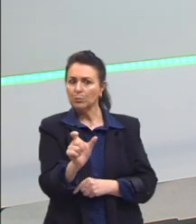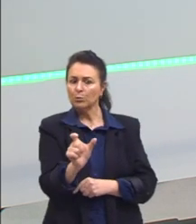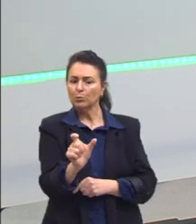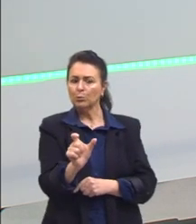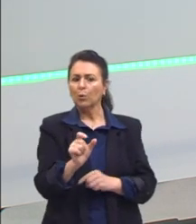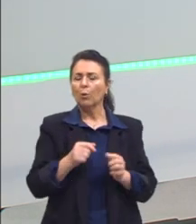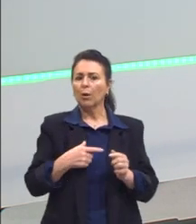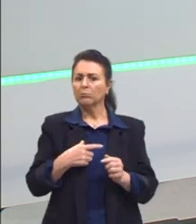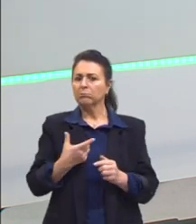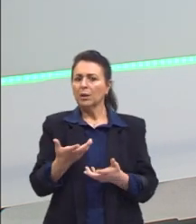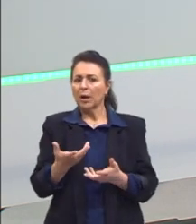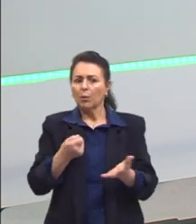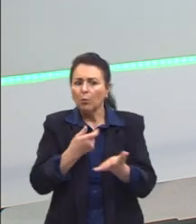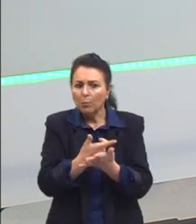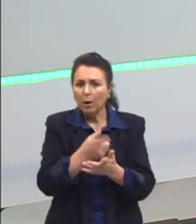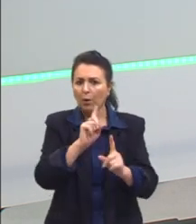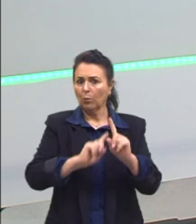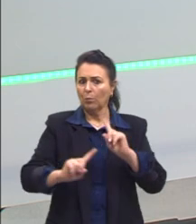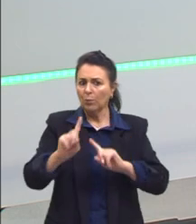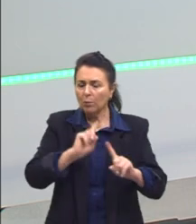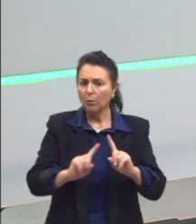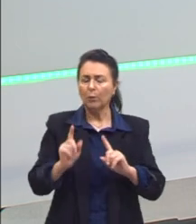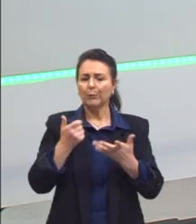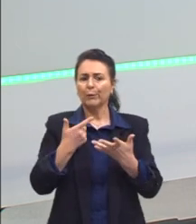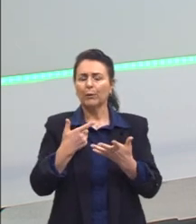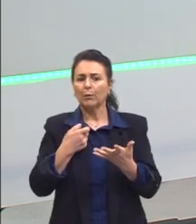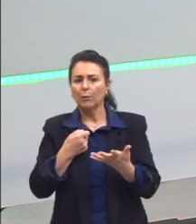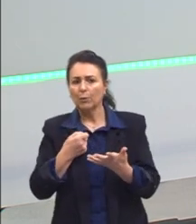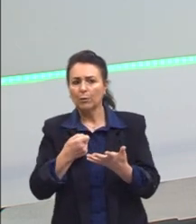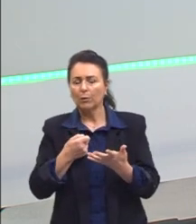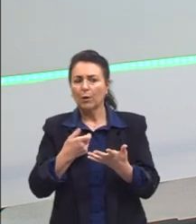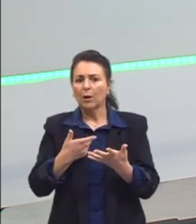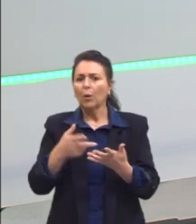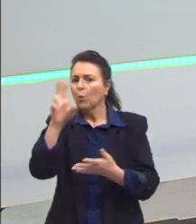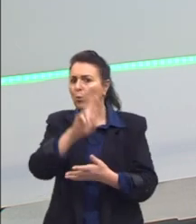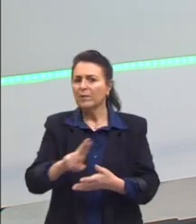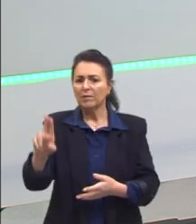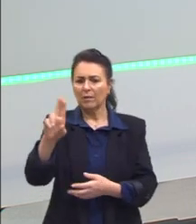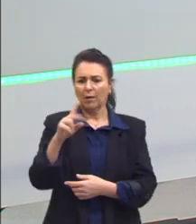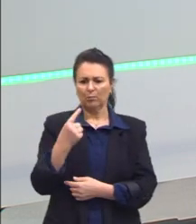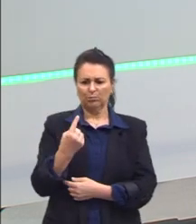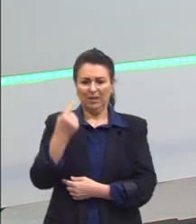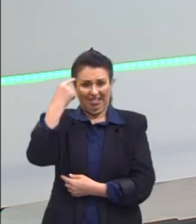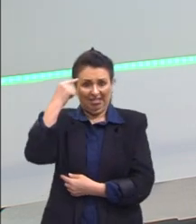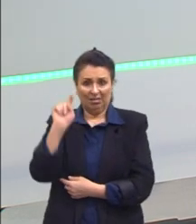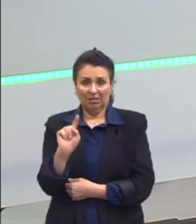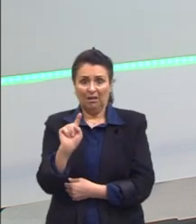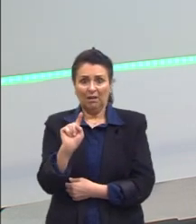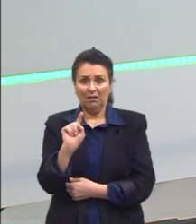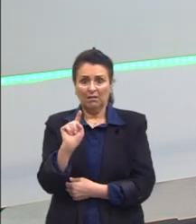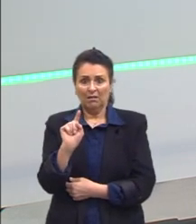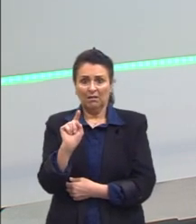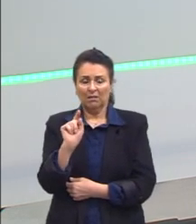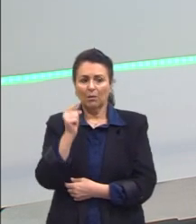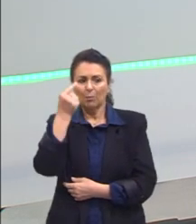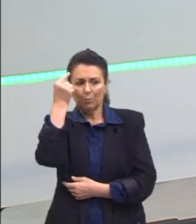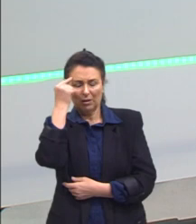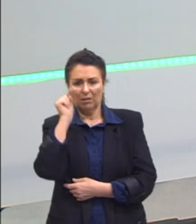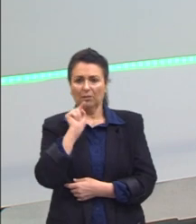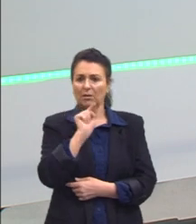Comprar um produto. Comprar uma ideia. Então, pensando ali.